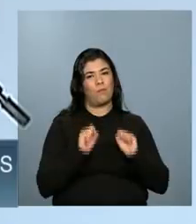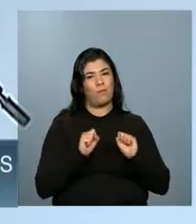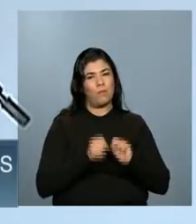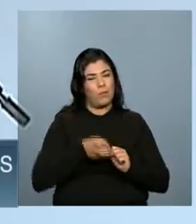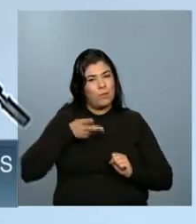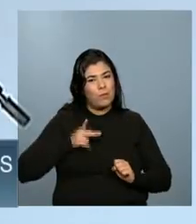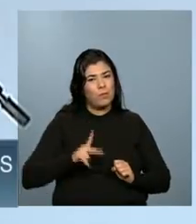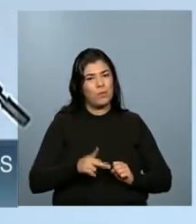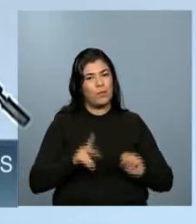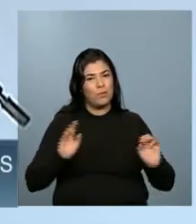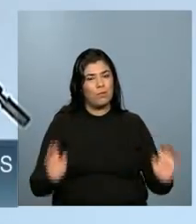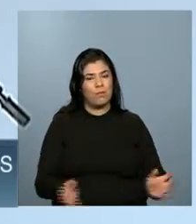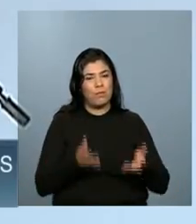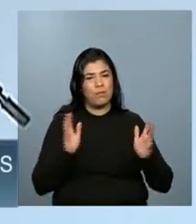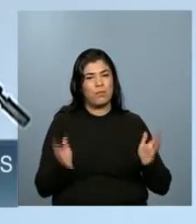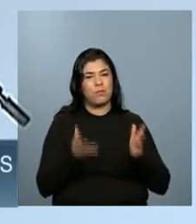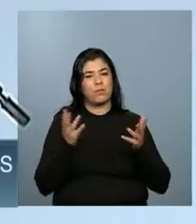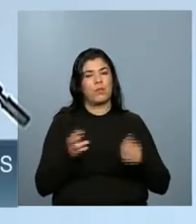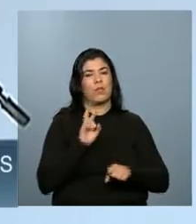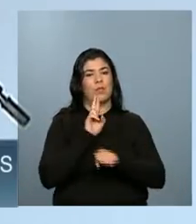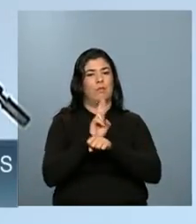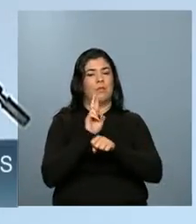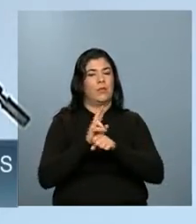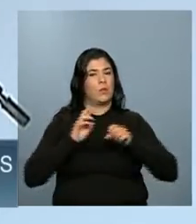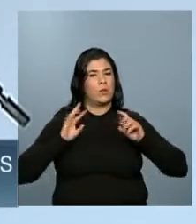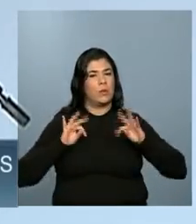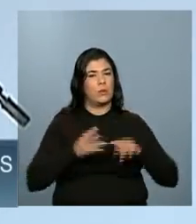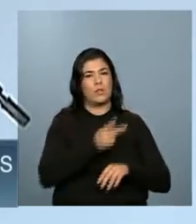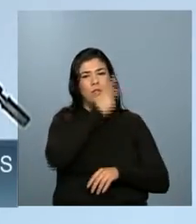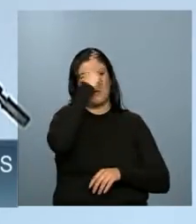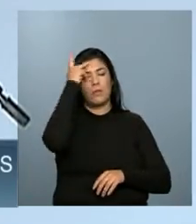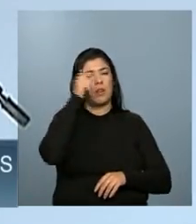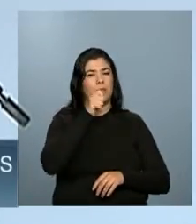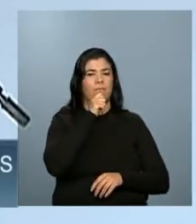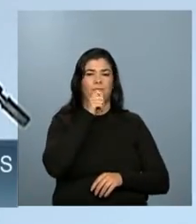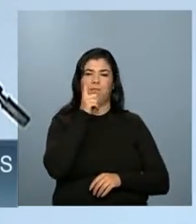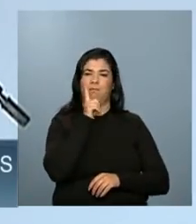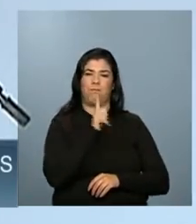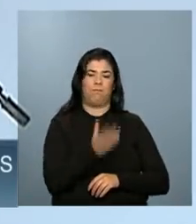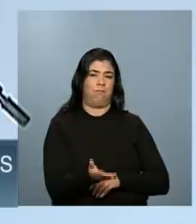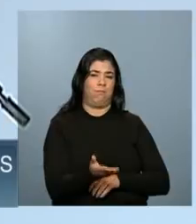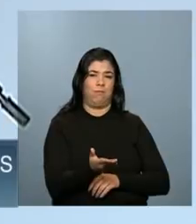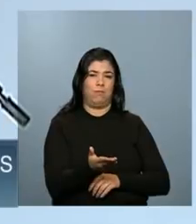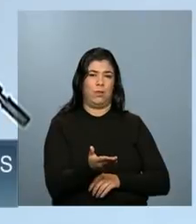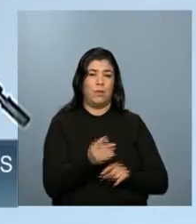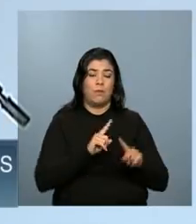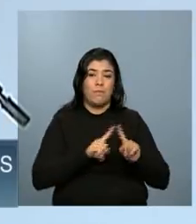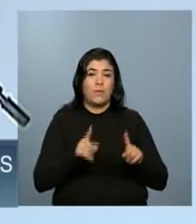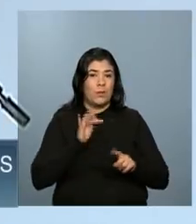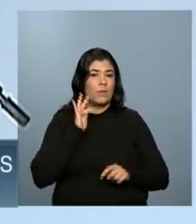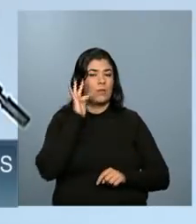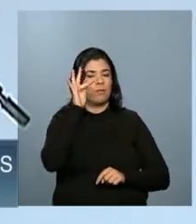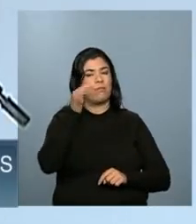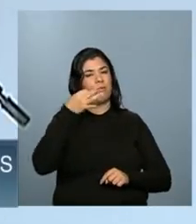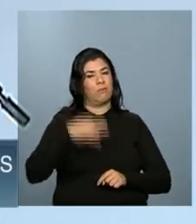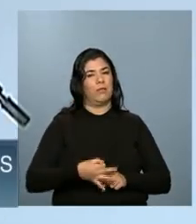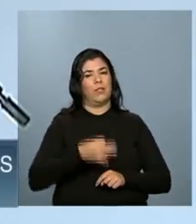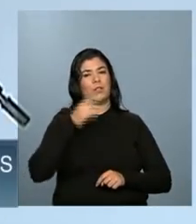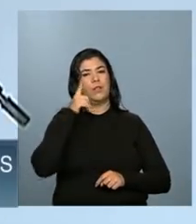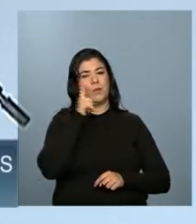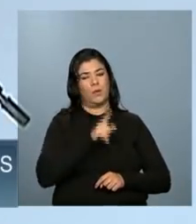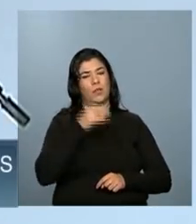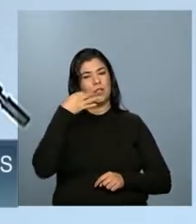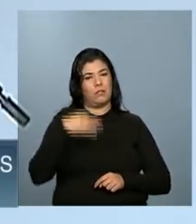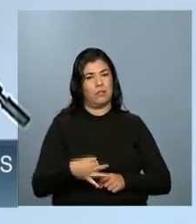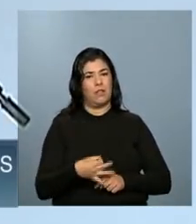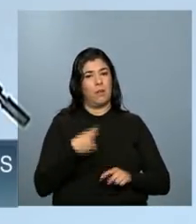continuar gerando esperança para todos aqueles que ainda não conseguiram, mas vão conseguir, porque é